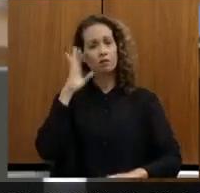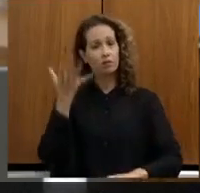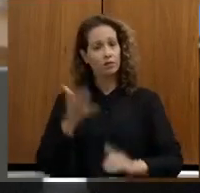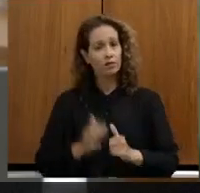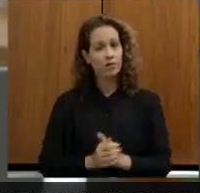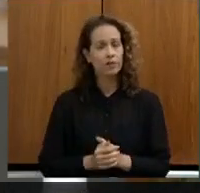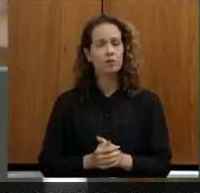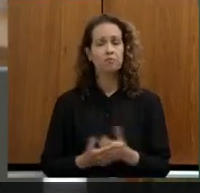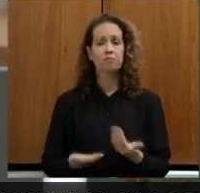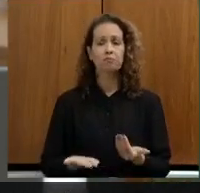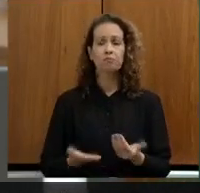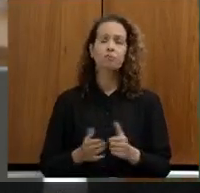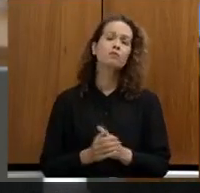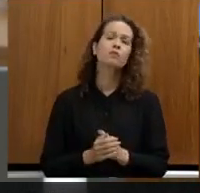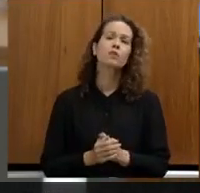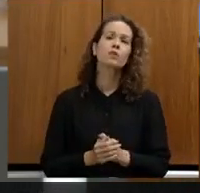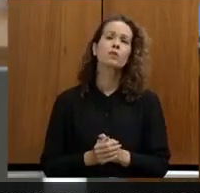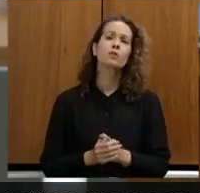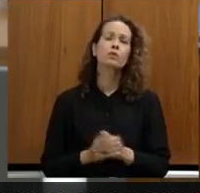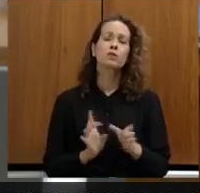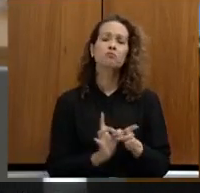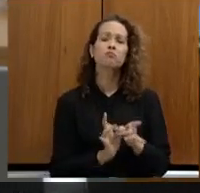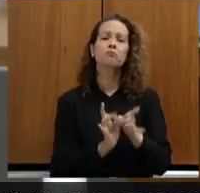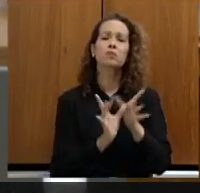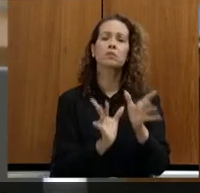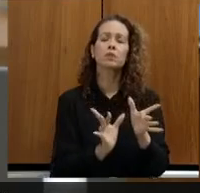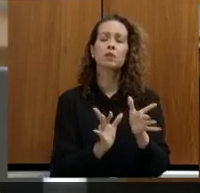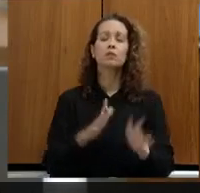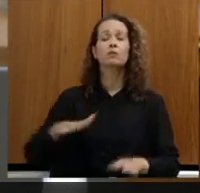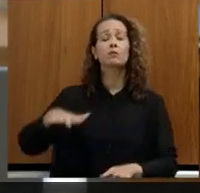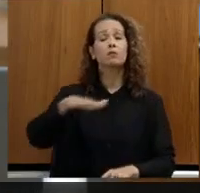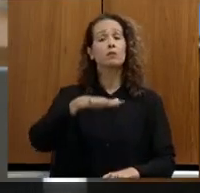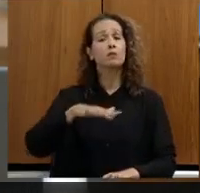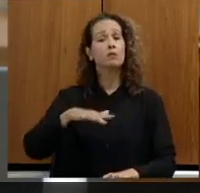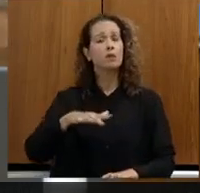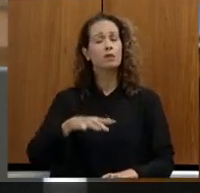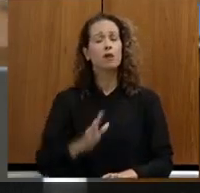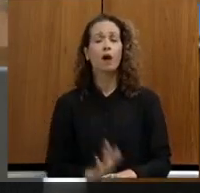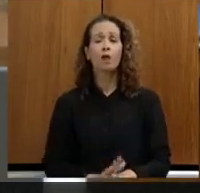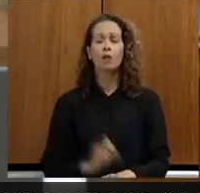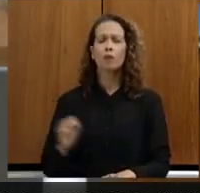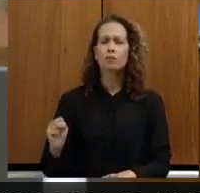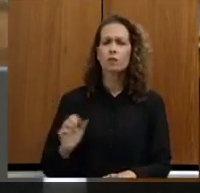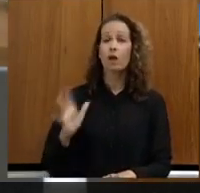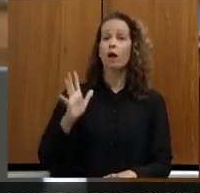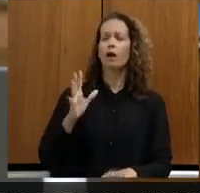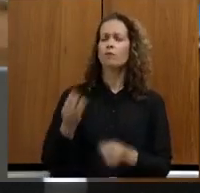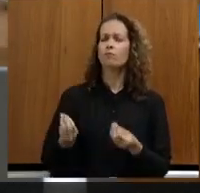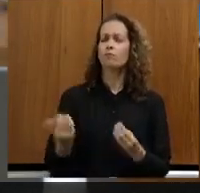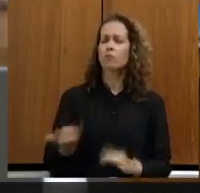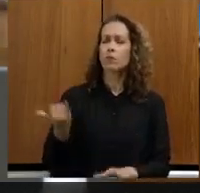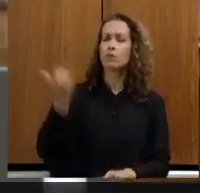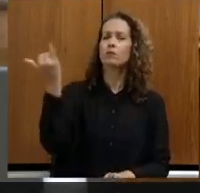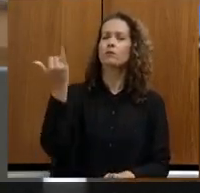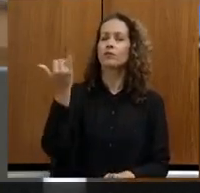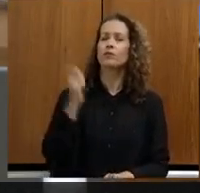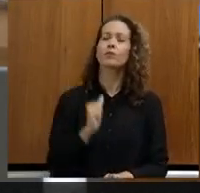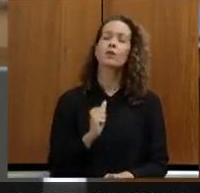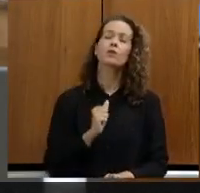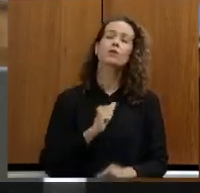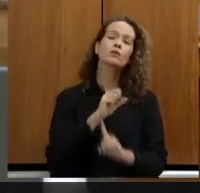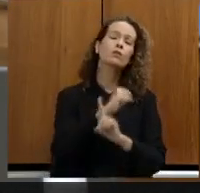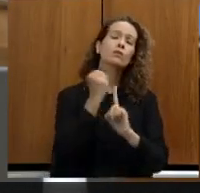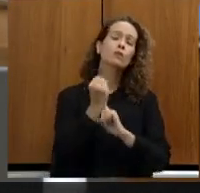o licenciamento ambiental que a gente sabe que é um tema muito caro à sociedade mas também na nossa apresentação de hoje